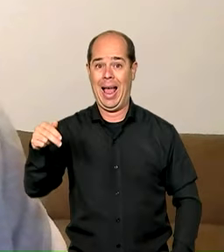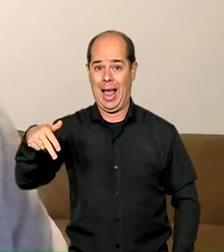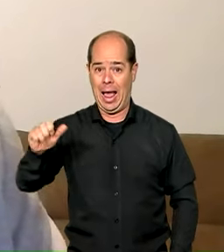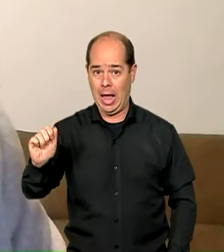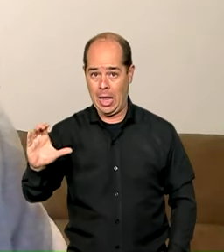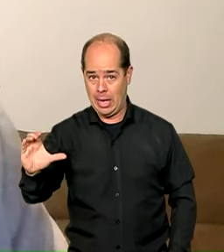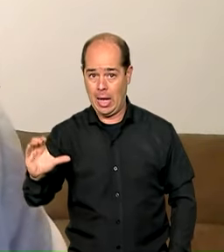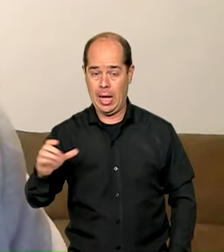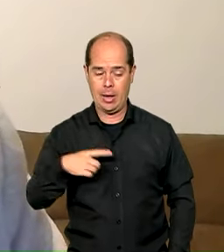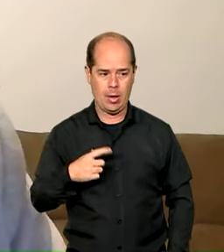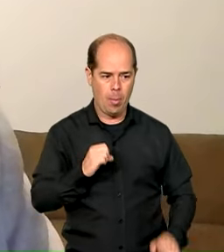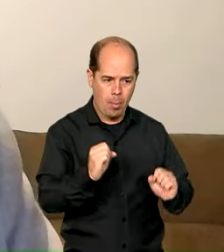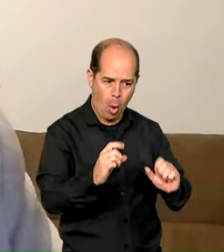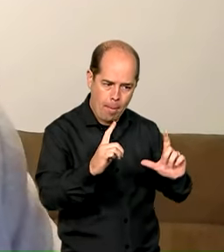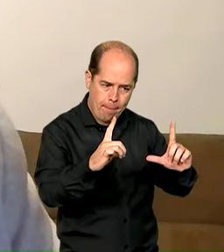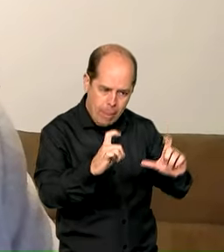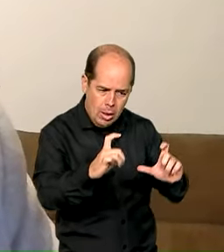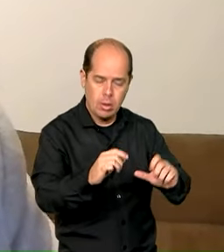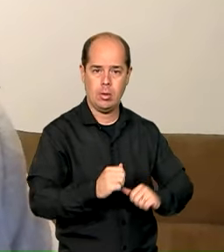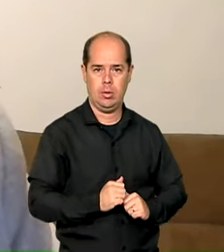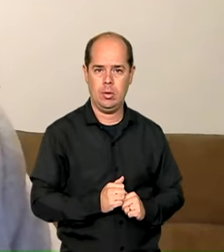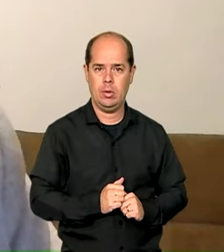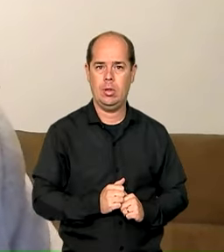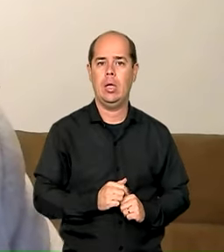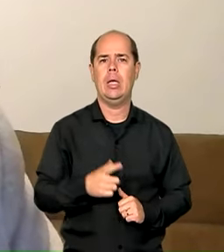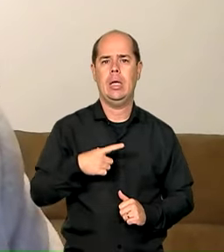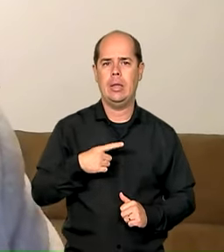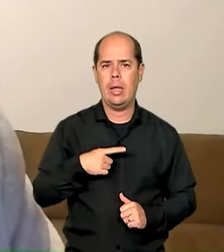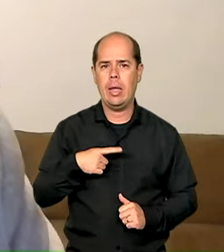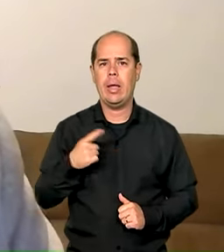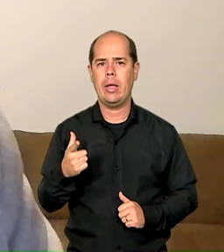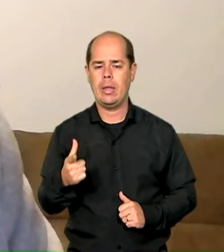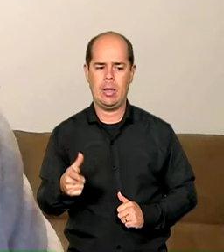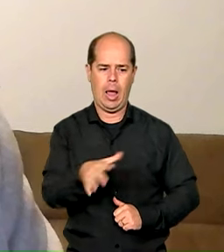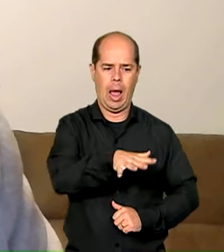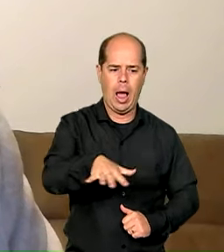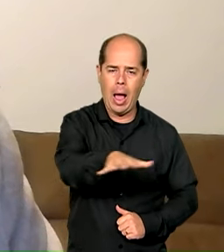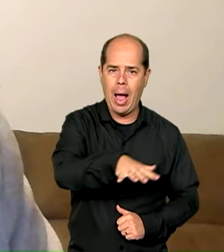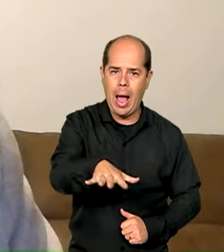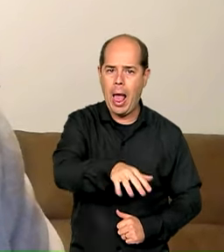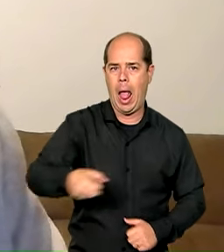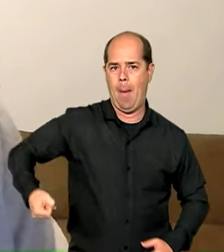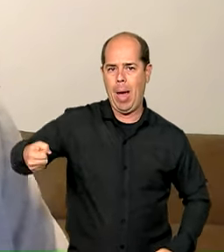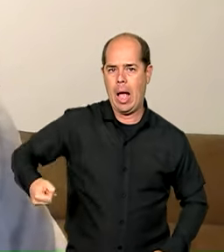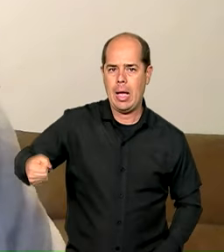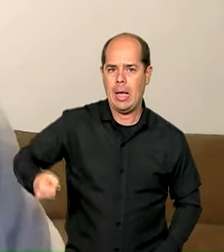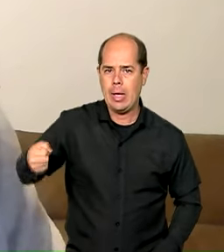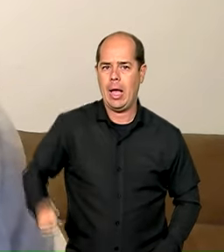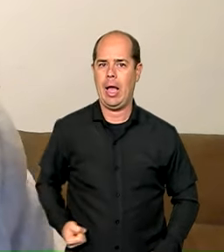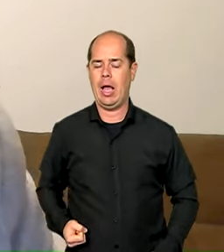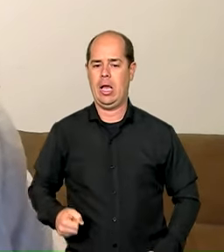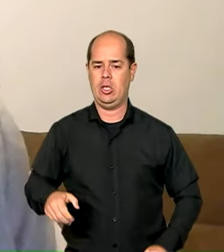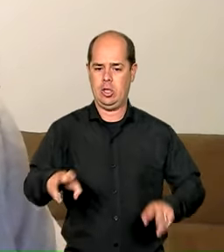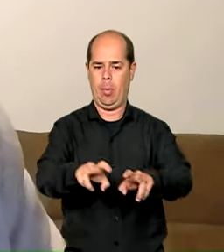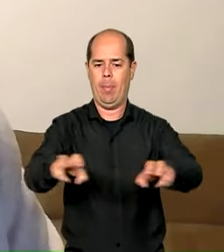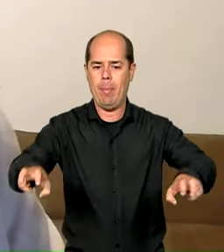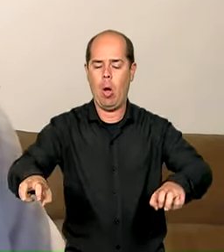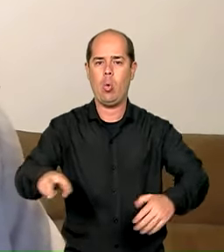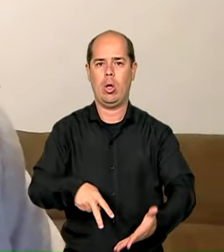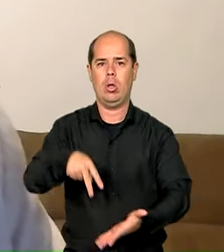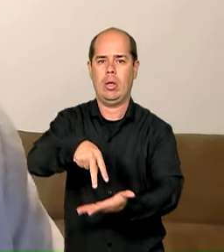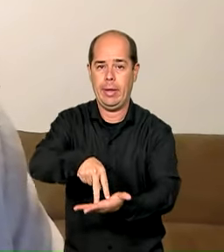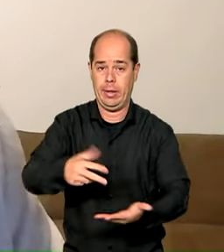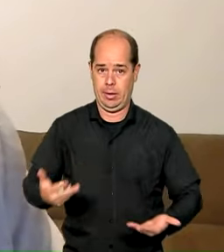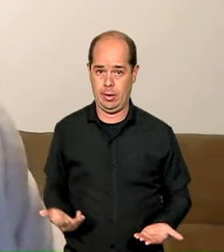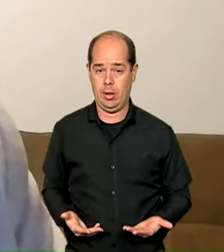de check-in, totem de autoatendimento, áreas de restrição de bagagem e várias outras áreas nos aeroportos. Os QR codes remetem à